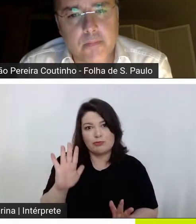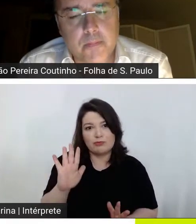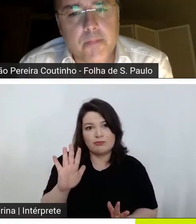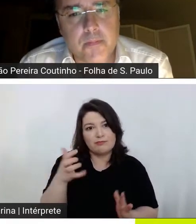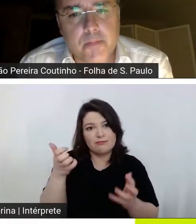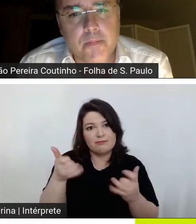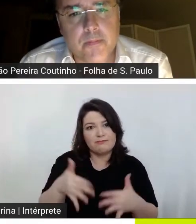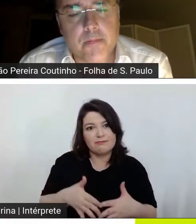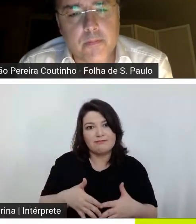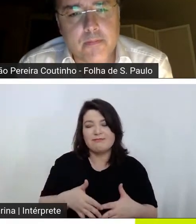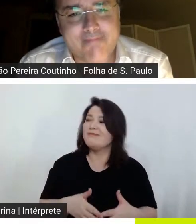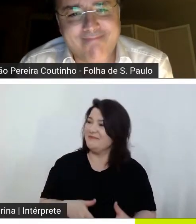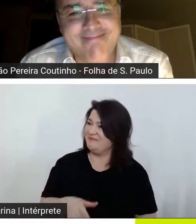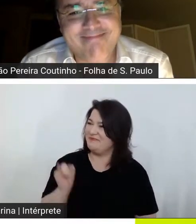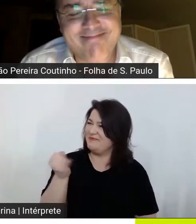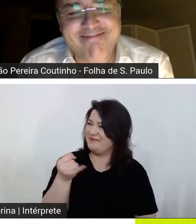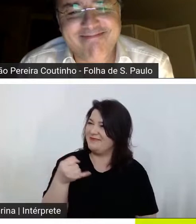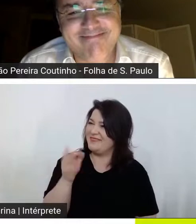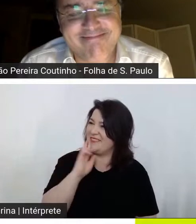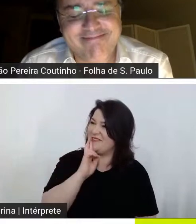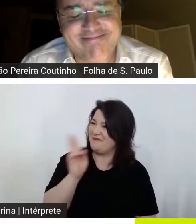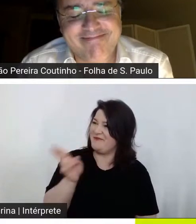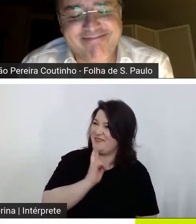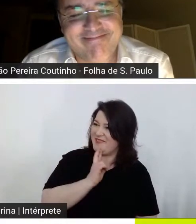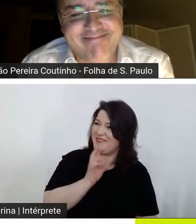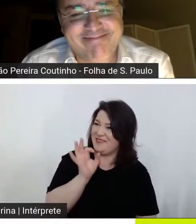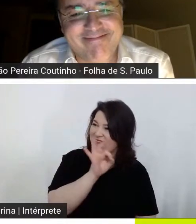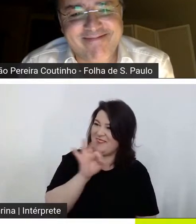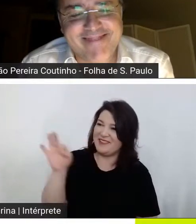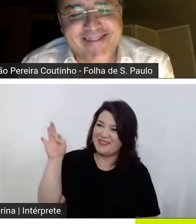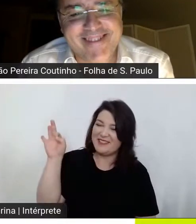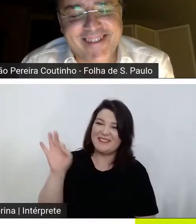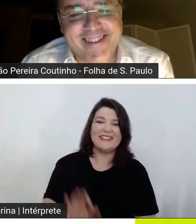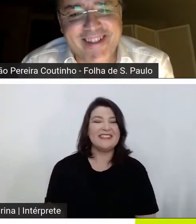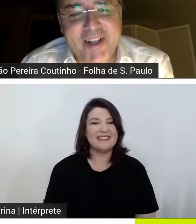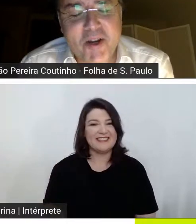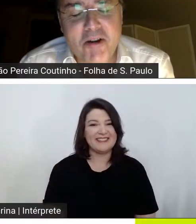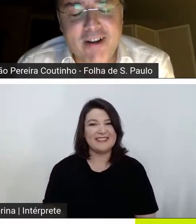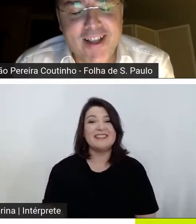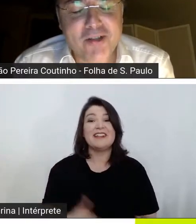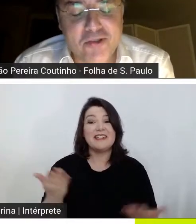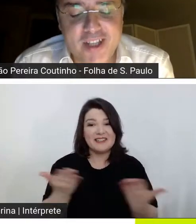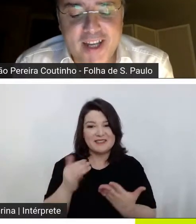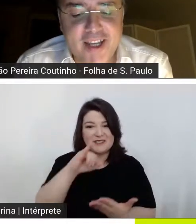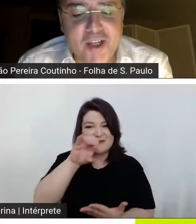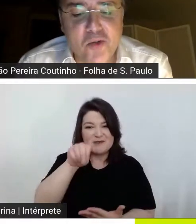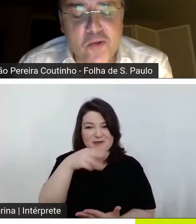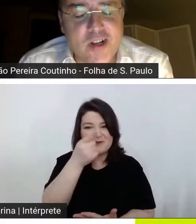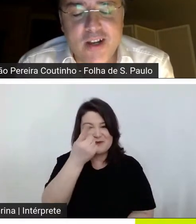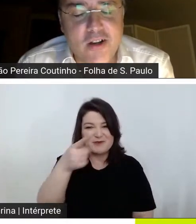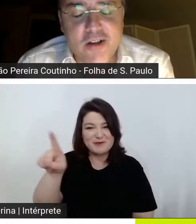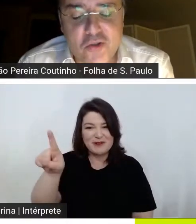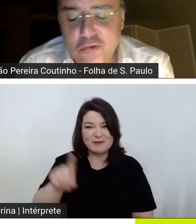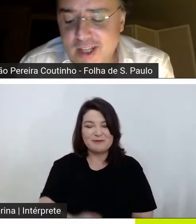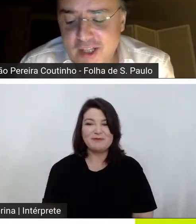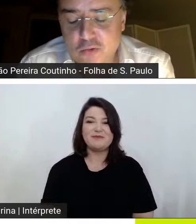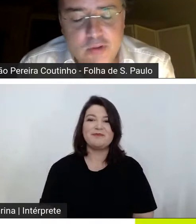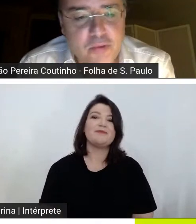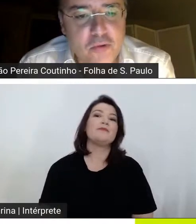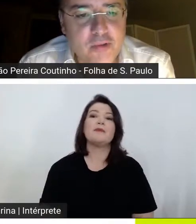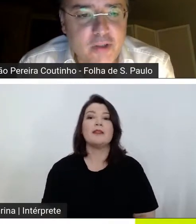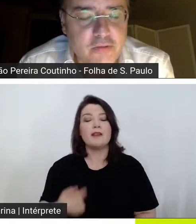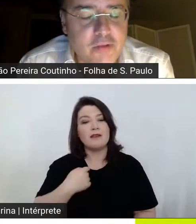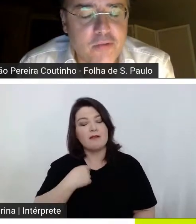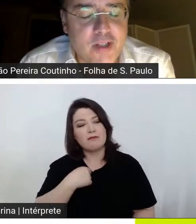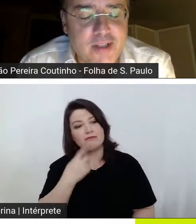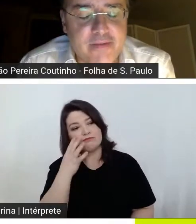respondeu para caramba foi ótimo João por favor olha Luciana eu escutando a